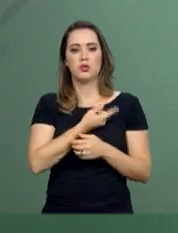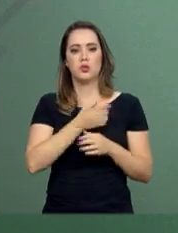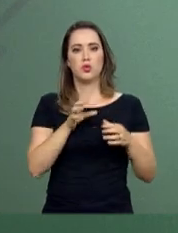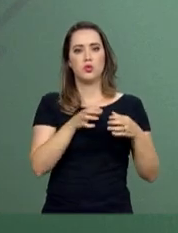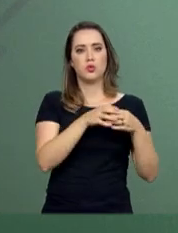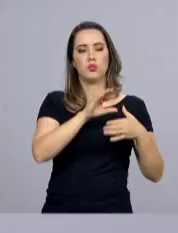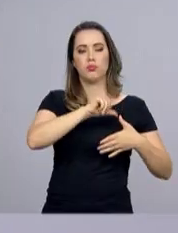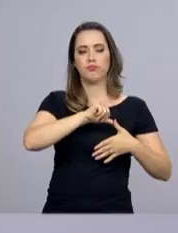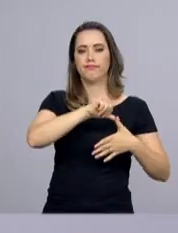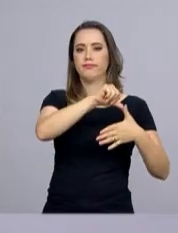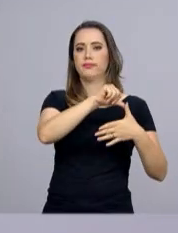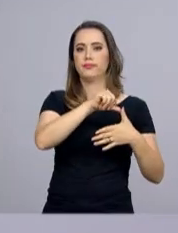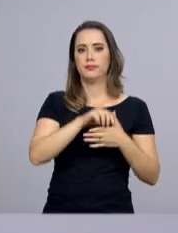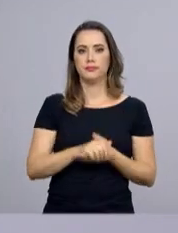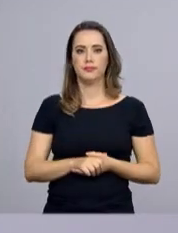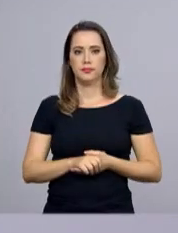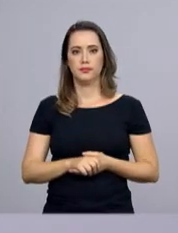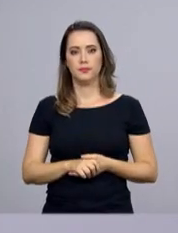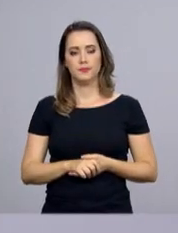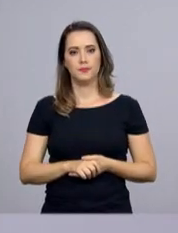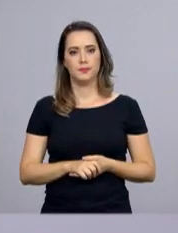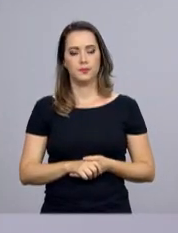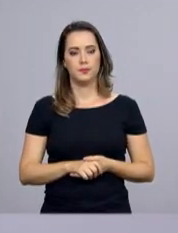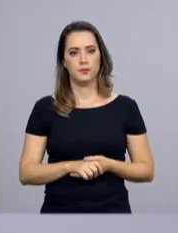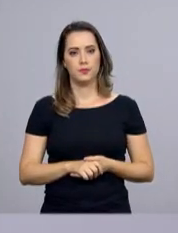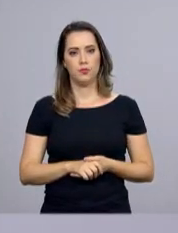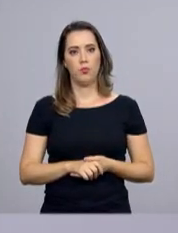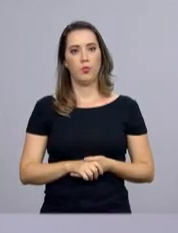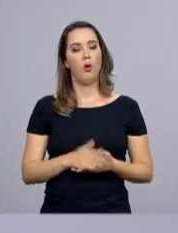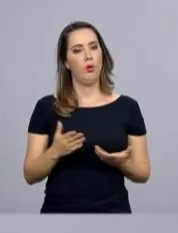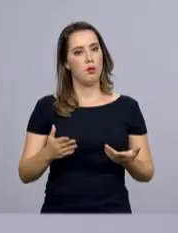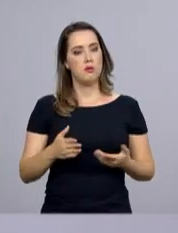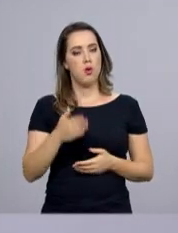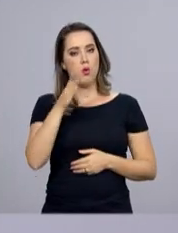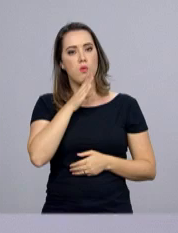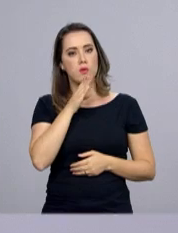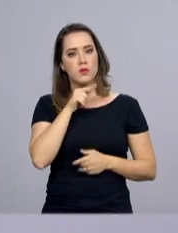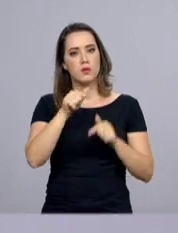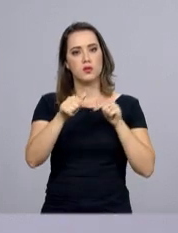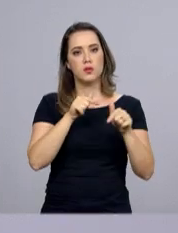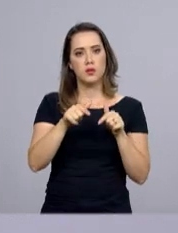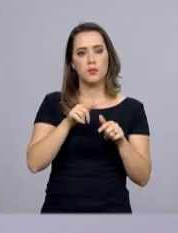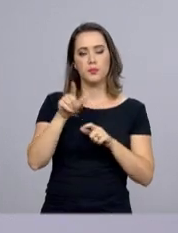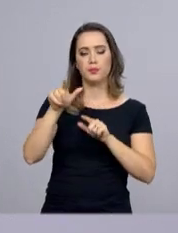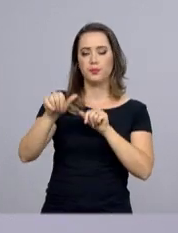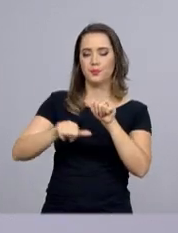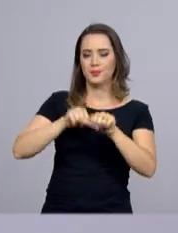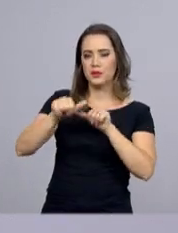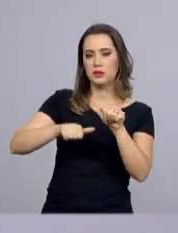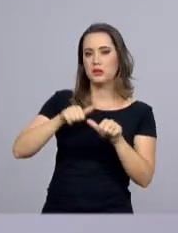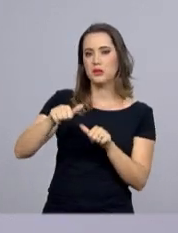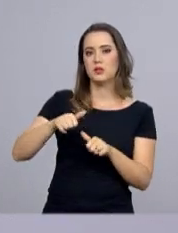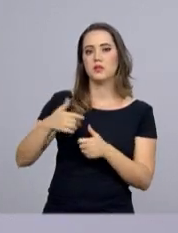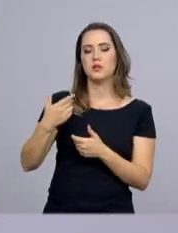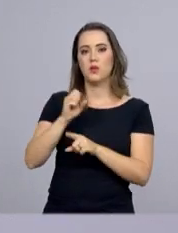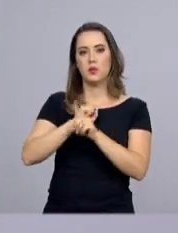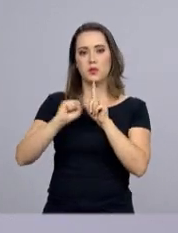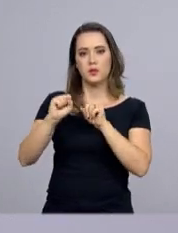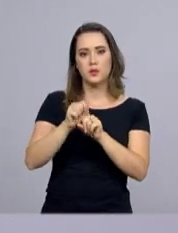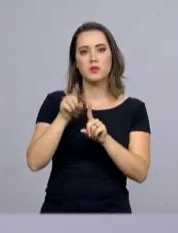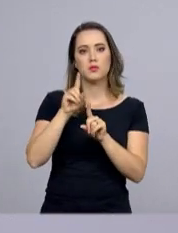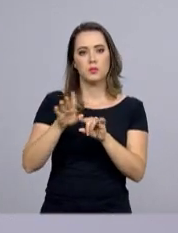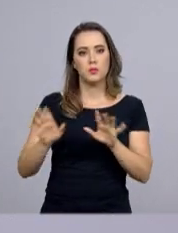continente. Reconhecer a atuação de quem trabalha em ações transformadoras para a sociedade, além de